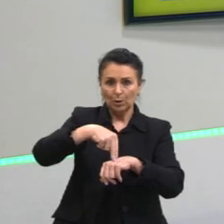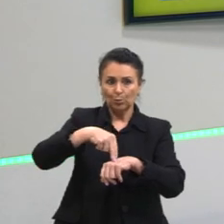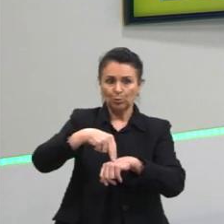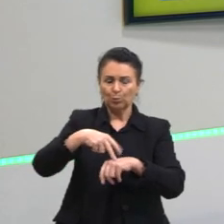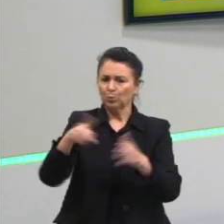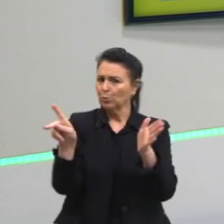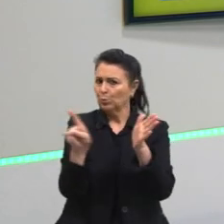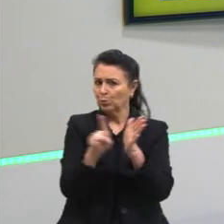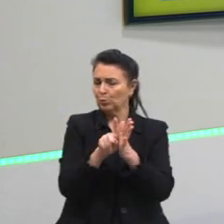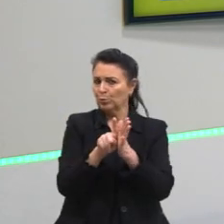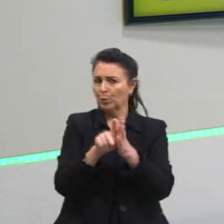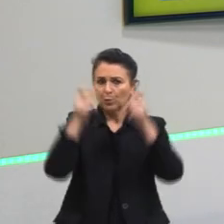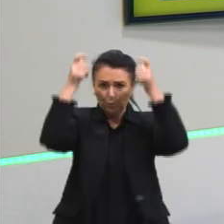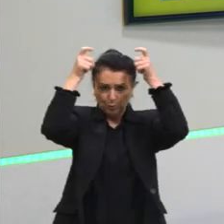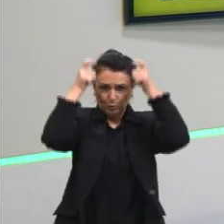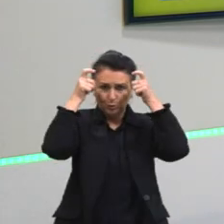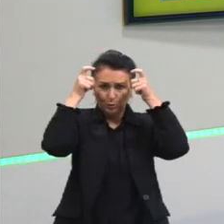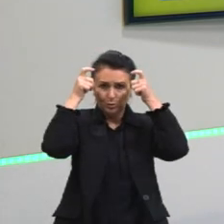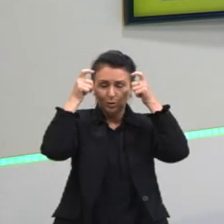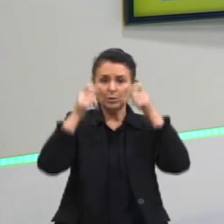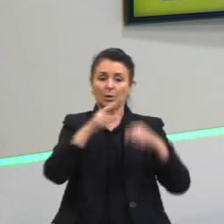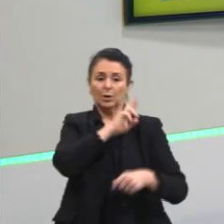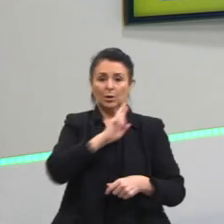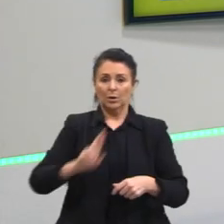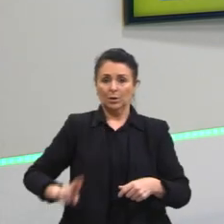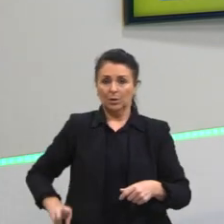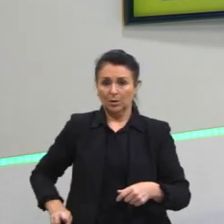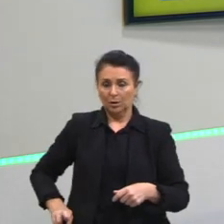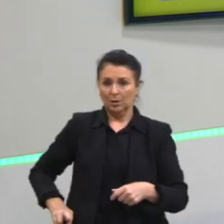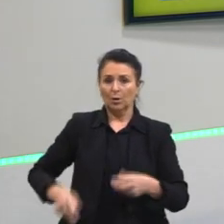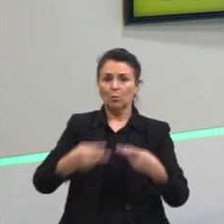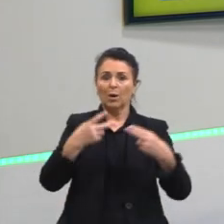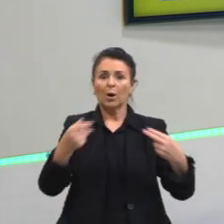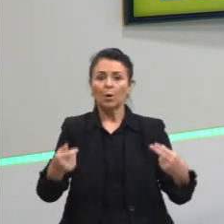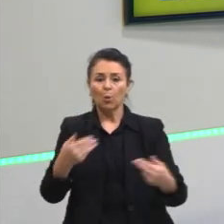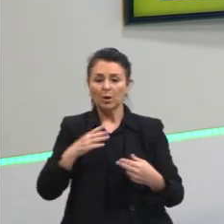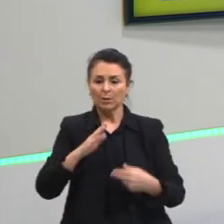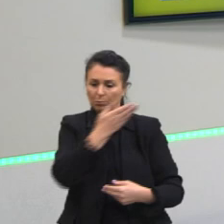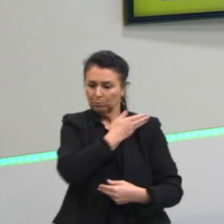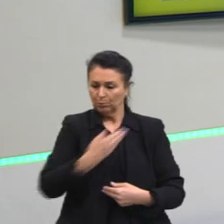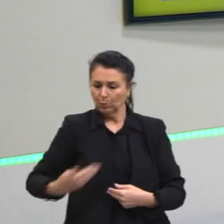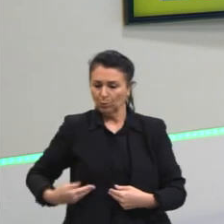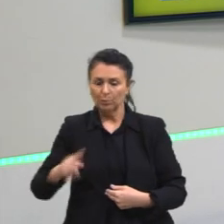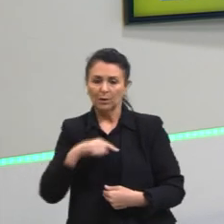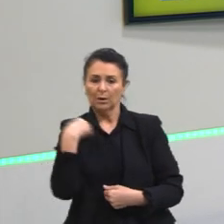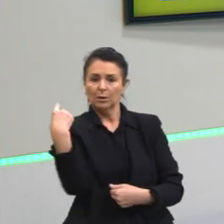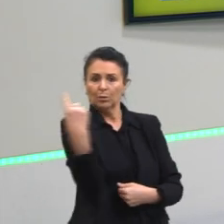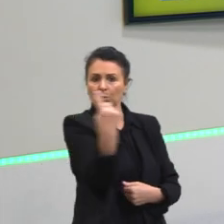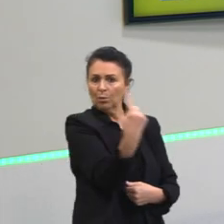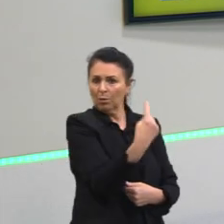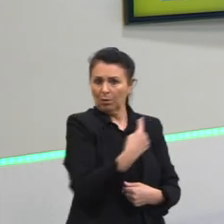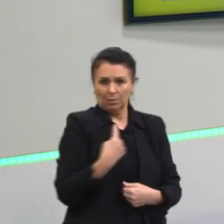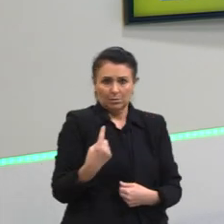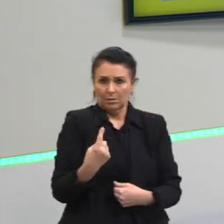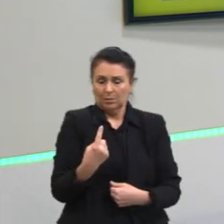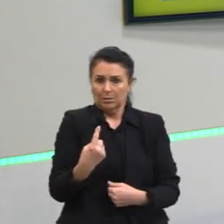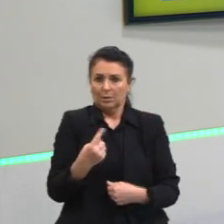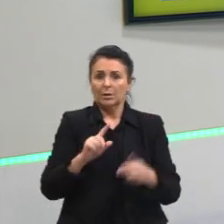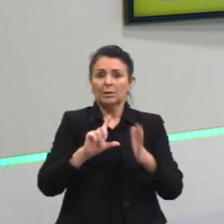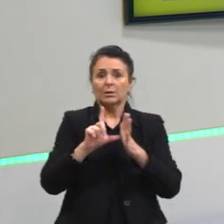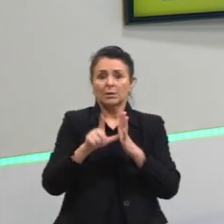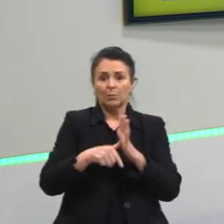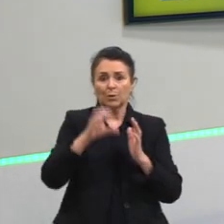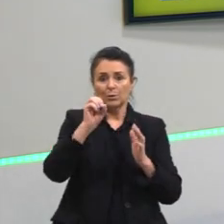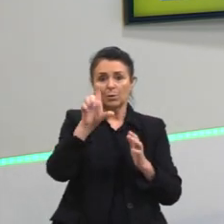e numa república, o Estado é uma coisa pública, é um bem nosso, um bem comum. Depois, o Oliver